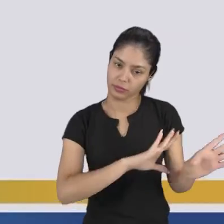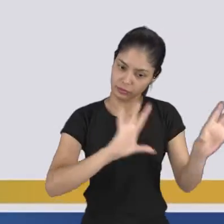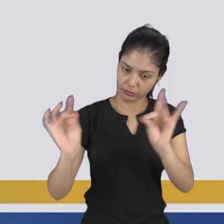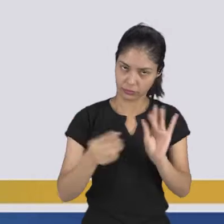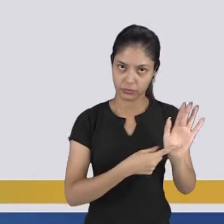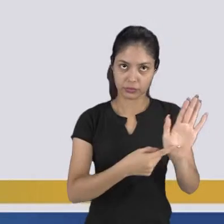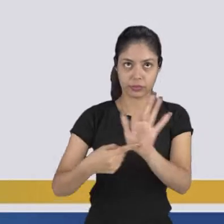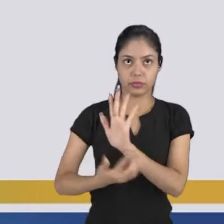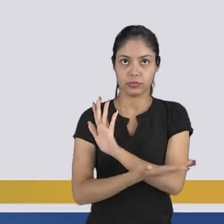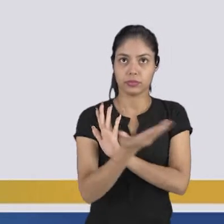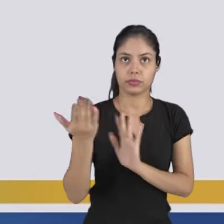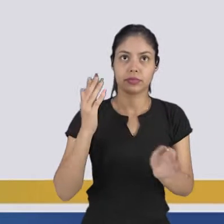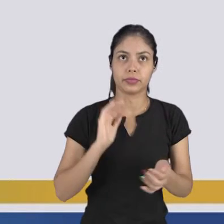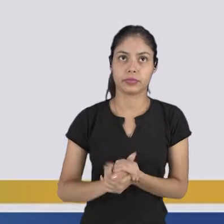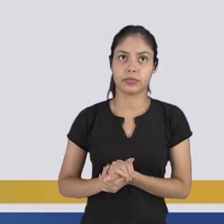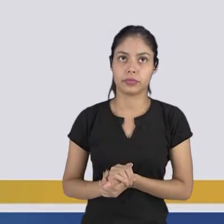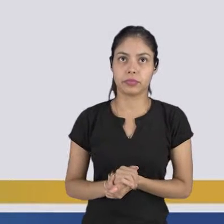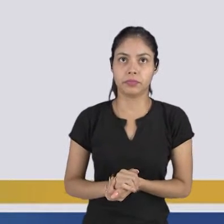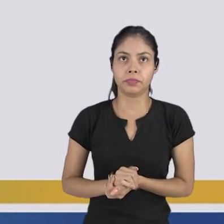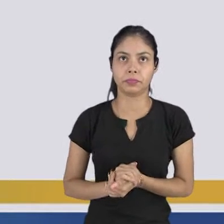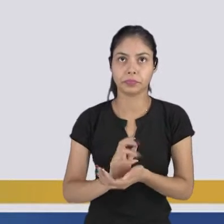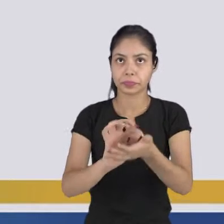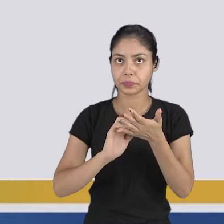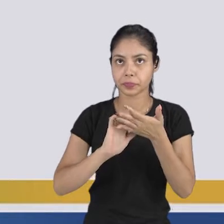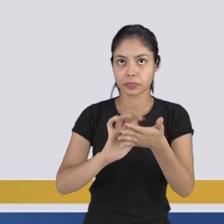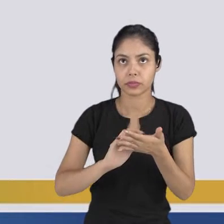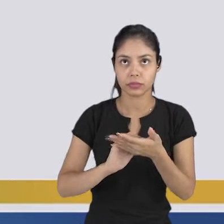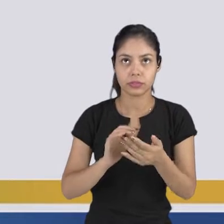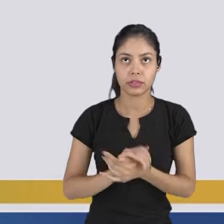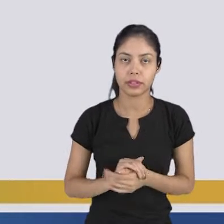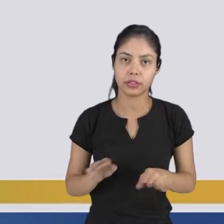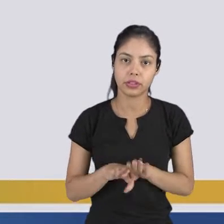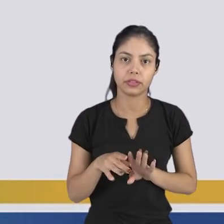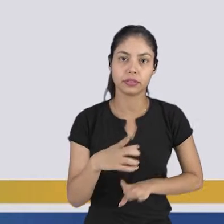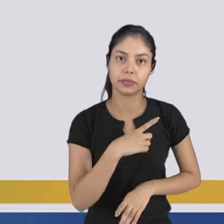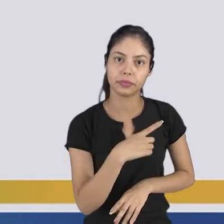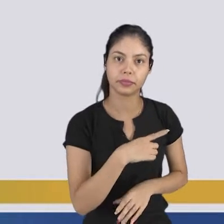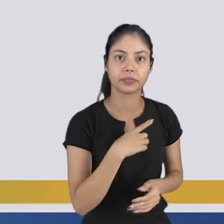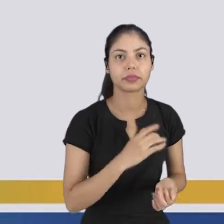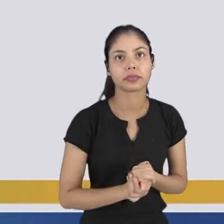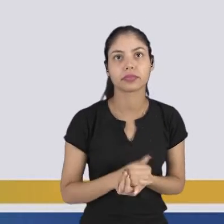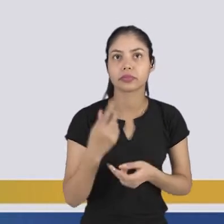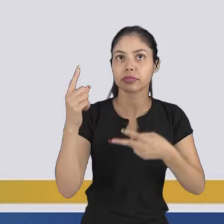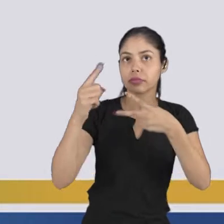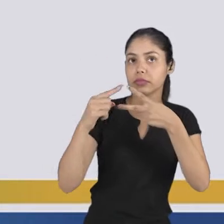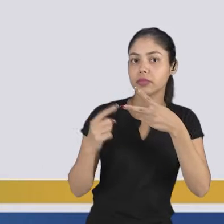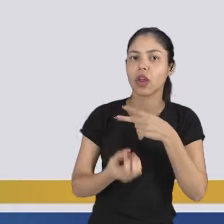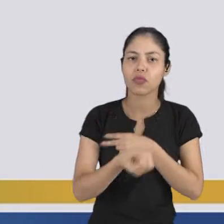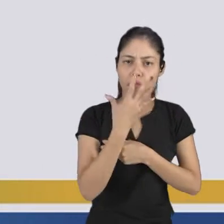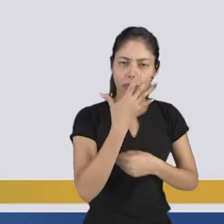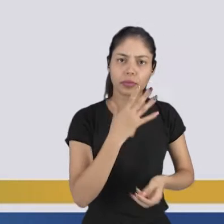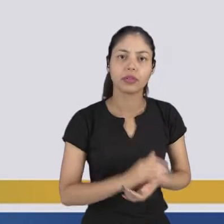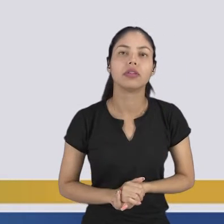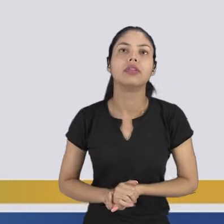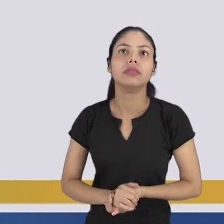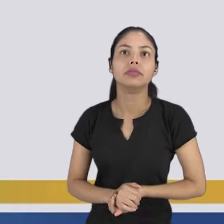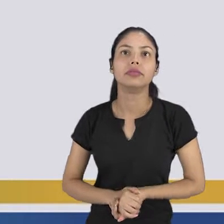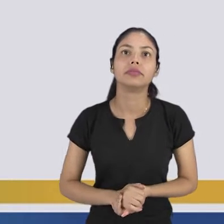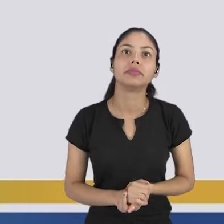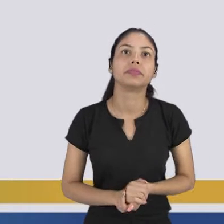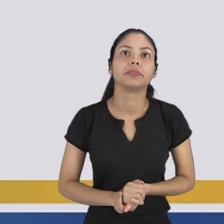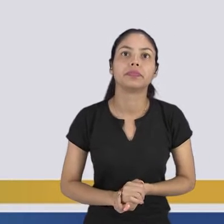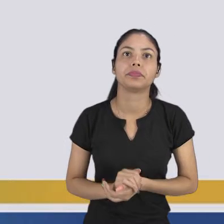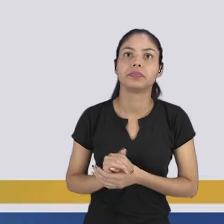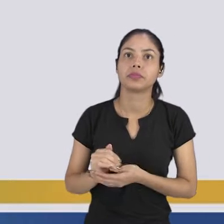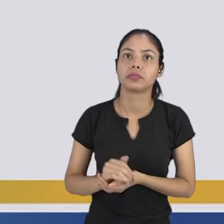aqui para vocês uma exposição digital. Observe aqui no slide, eu tenho duas fotos dessa exposição digital de